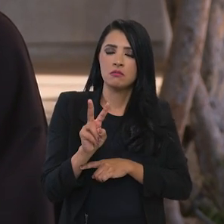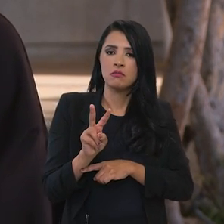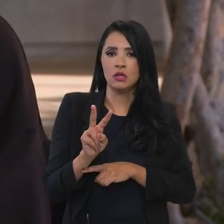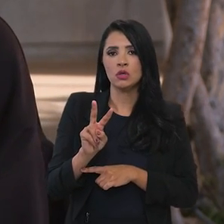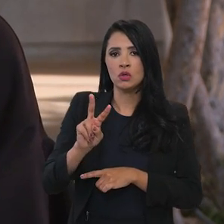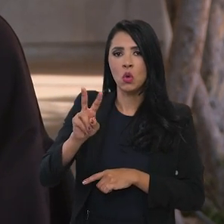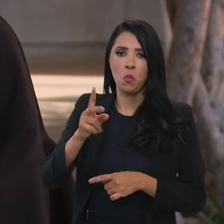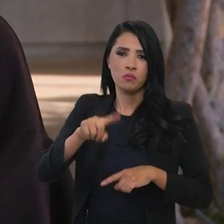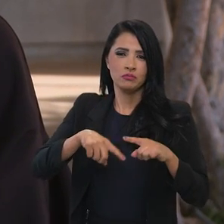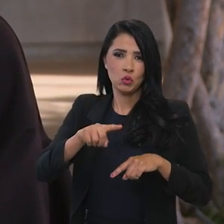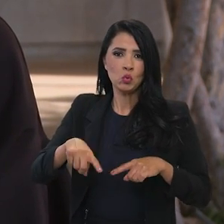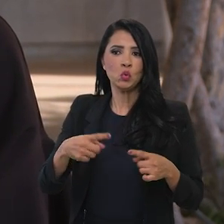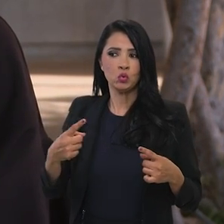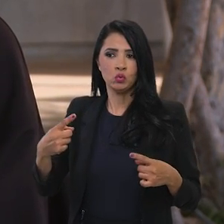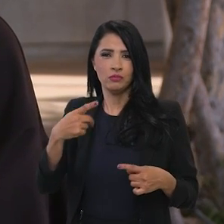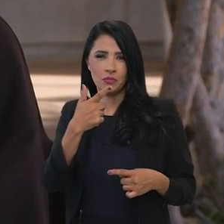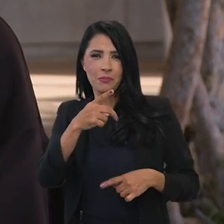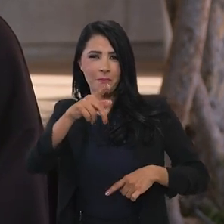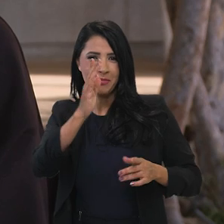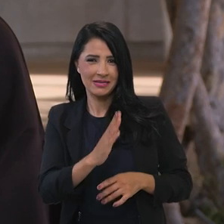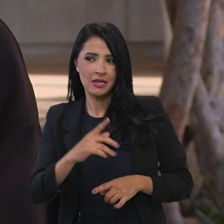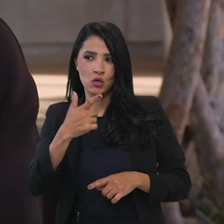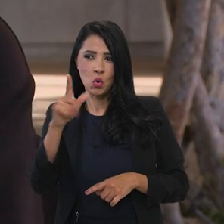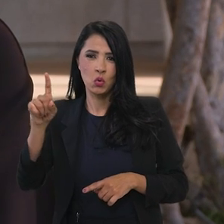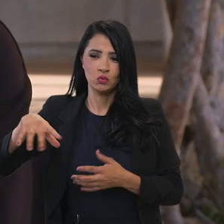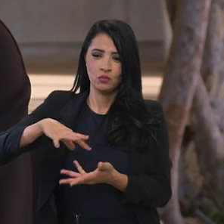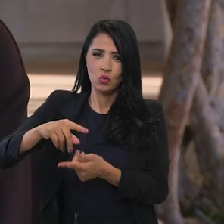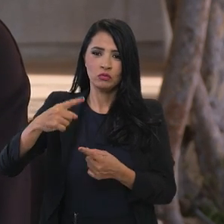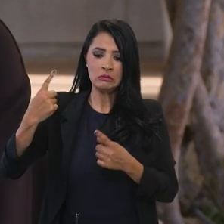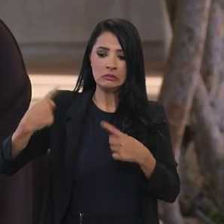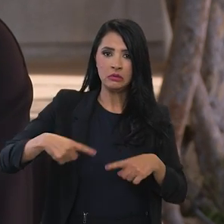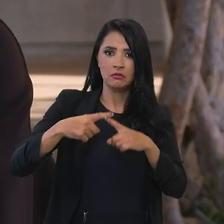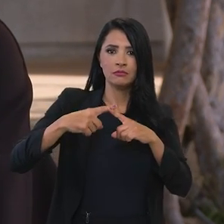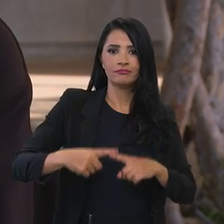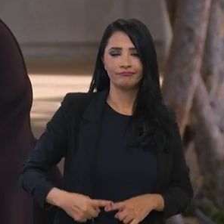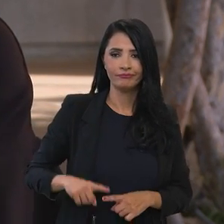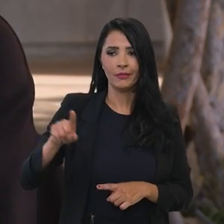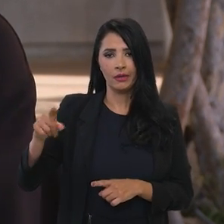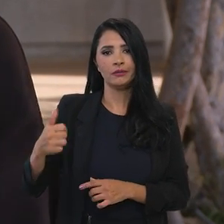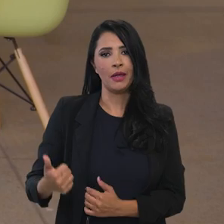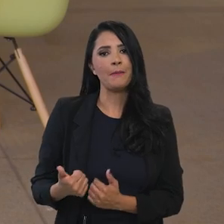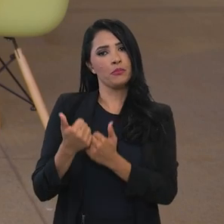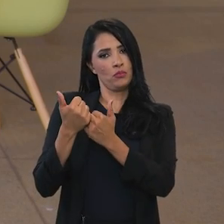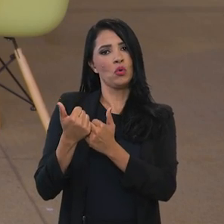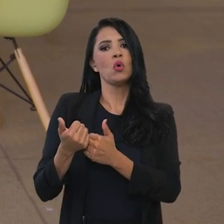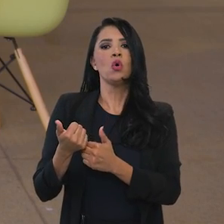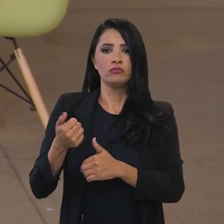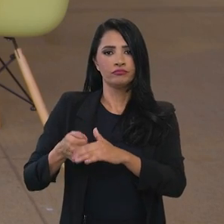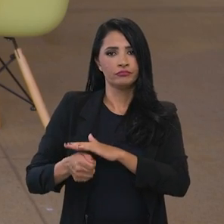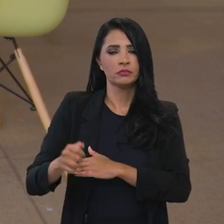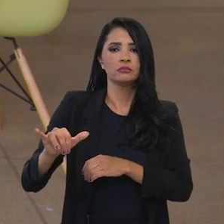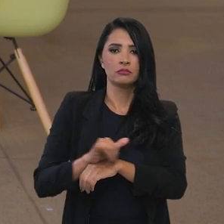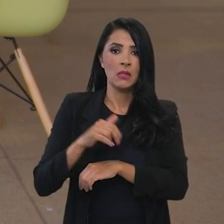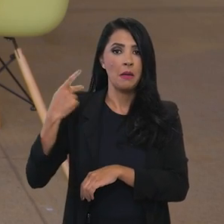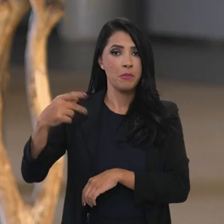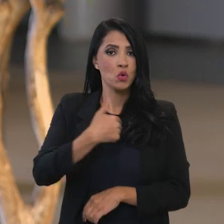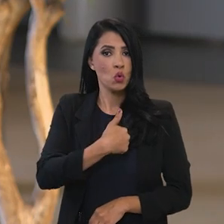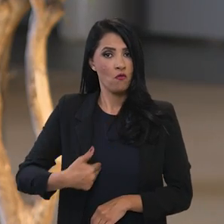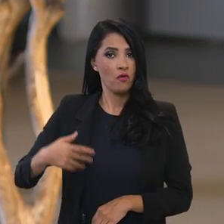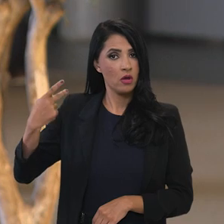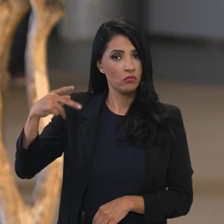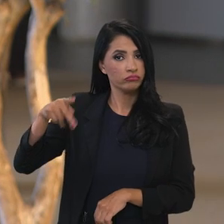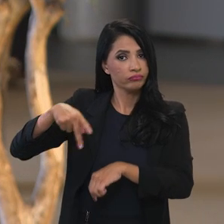são apoiados por mecanismos de financiamento oferecidos por governos estrangeiros. É fundamental que o governo brasileiro